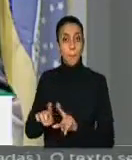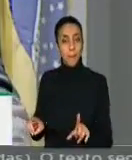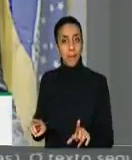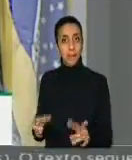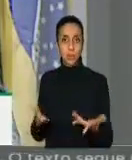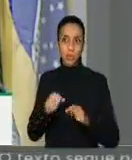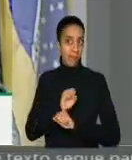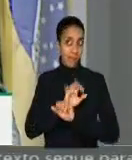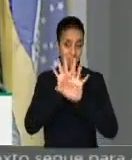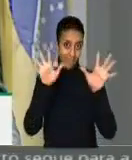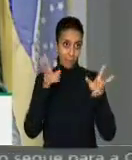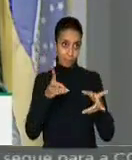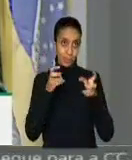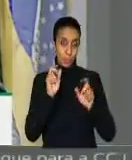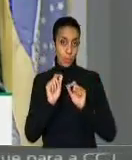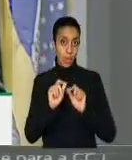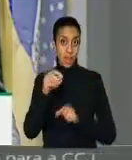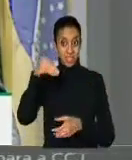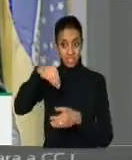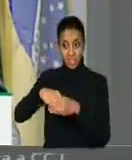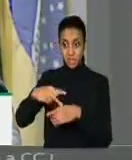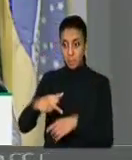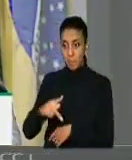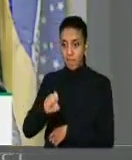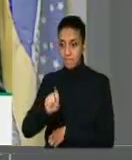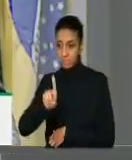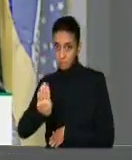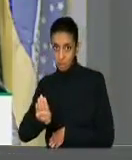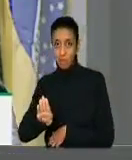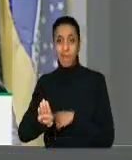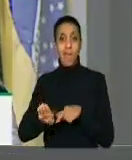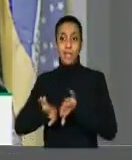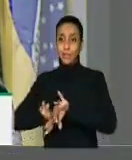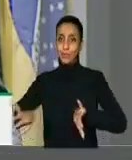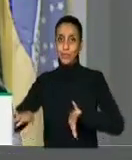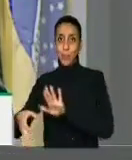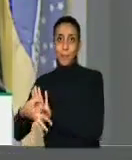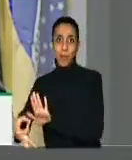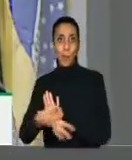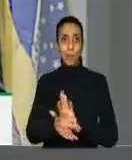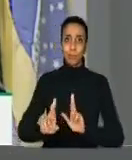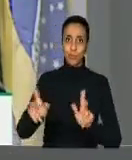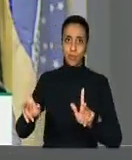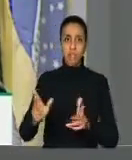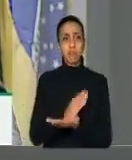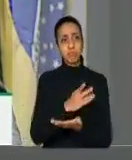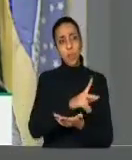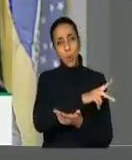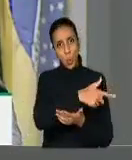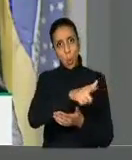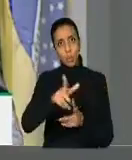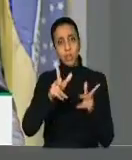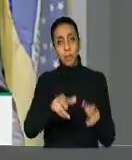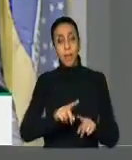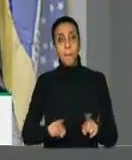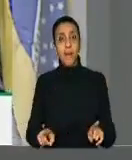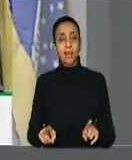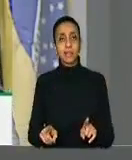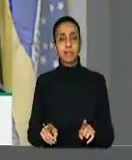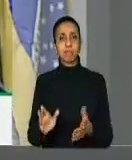muito evidente que dentro do PSDB e em outros partidos há uma divisão de opinião, muitos hoje tentam diminuir,